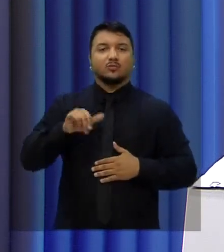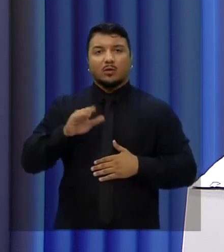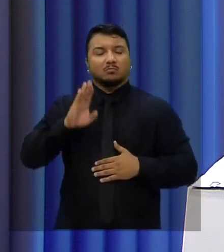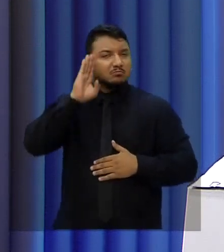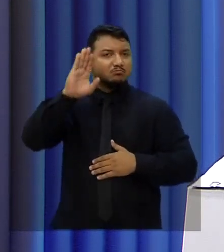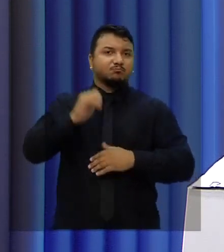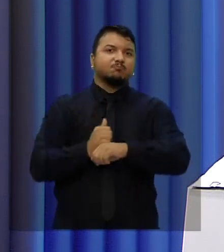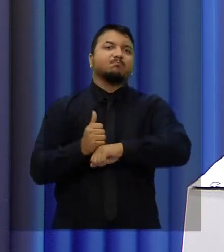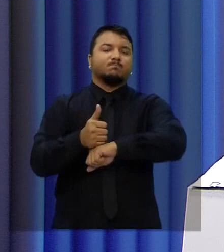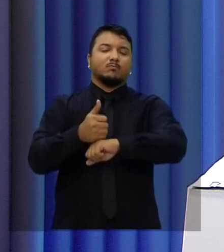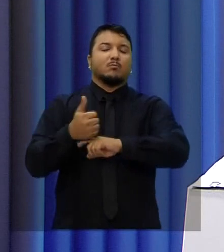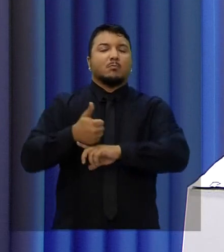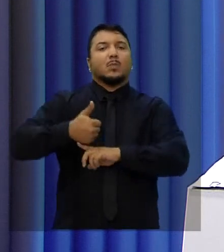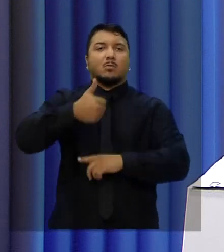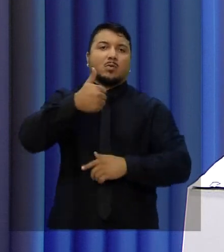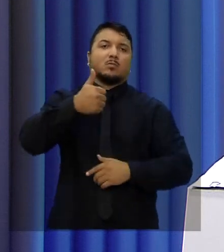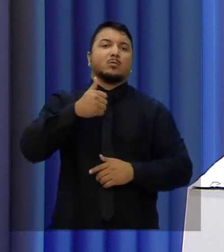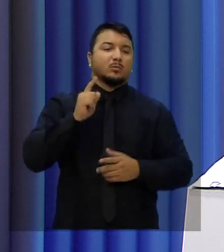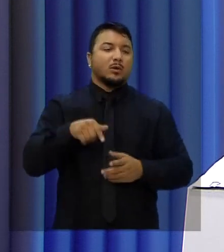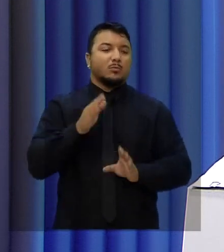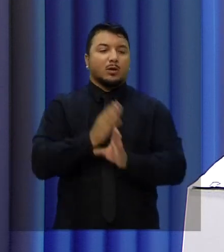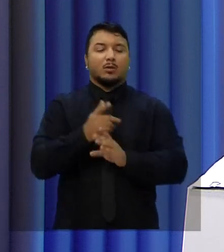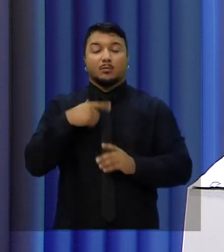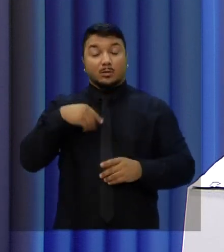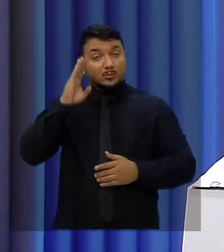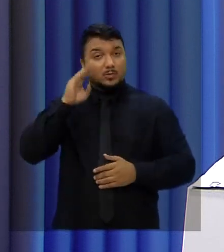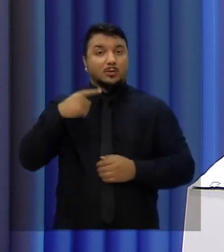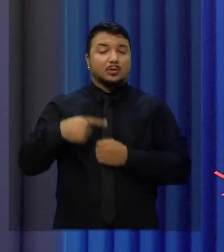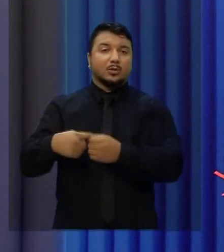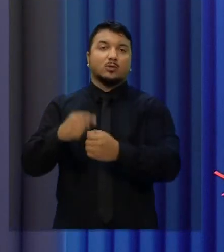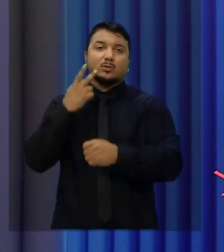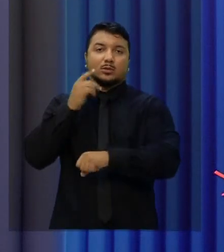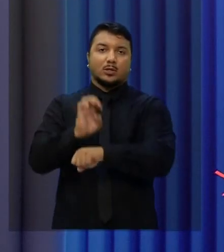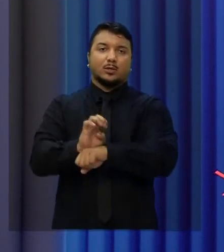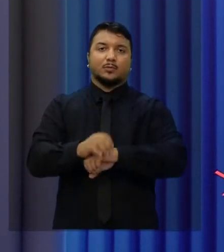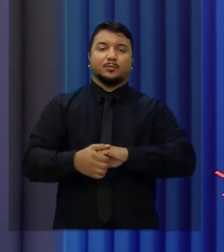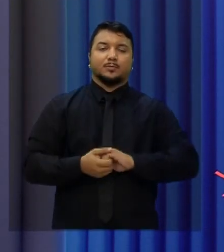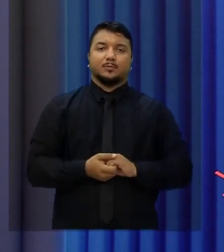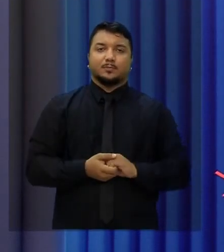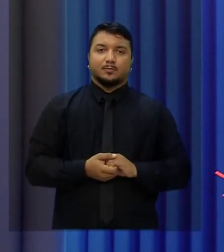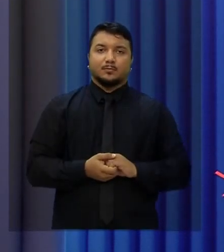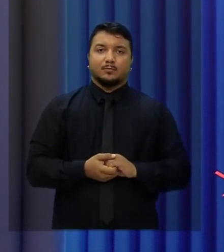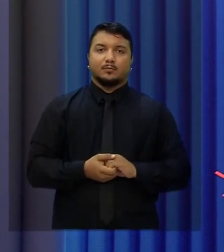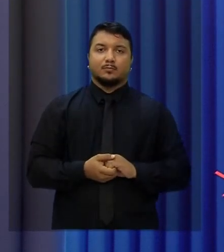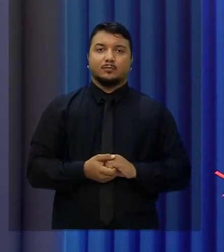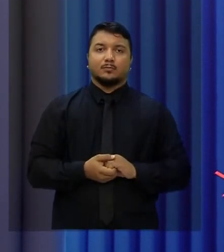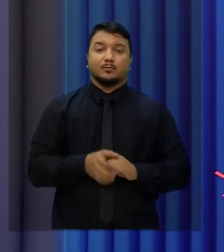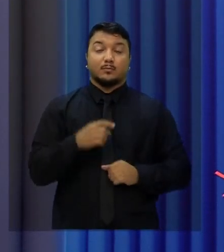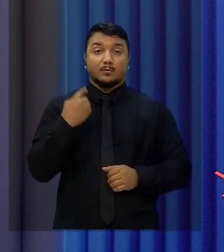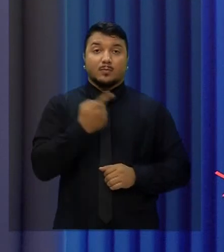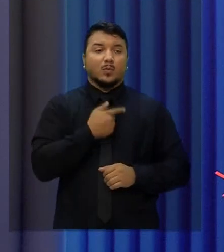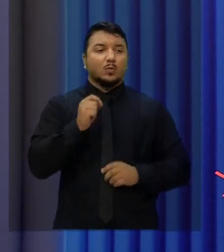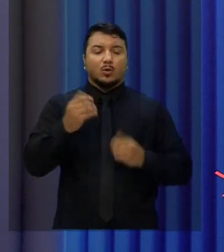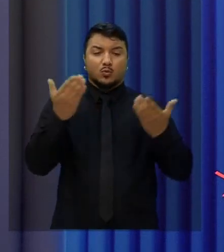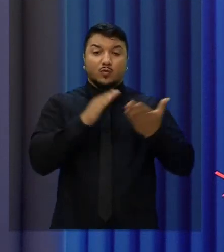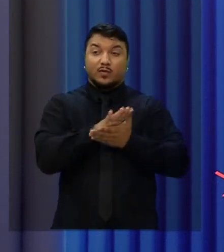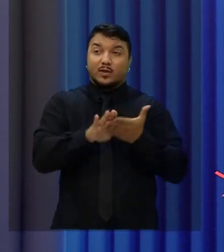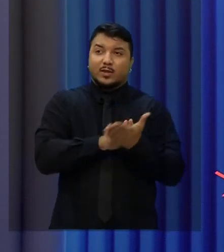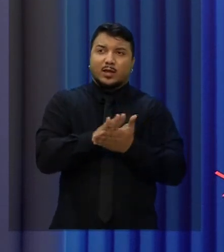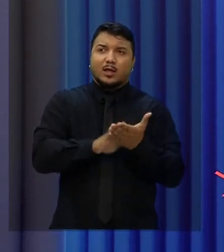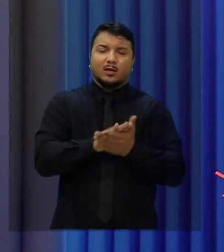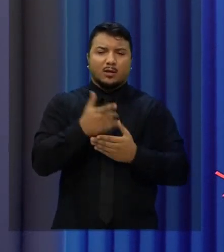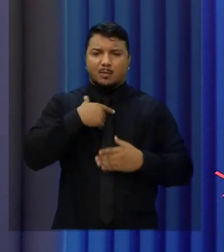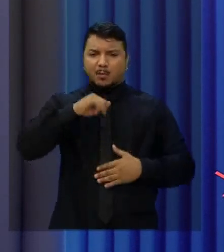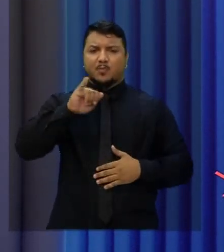em especial, fortalecer a atenção do interior do estado. Nós vamos, o nosso governo, sem dúvida nenhuma, aproveitar as